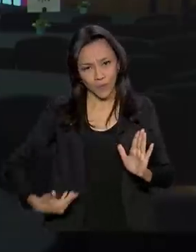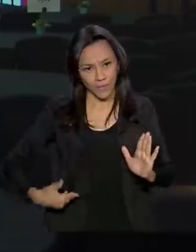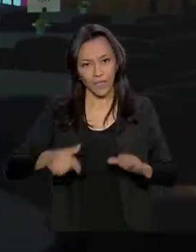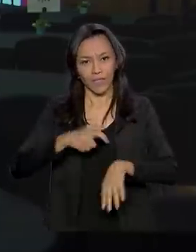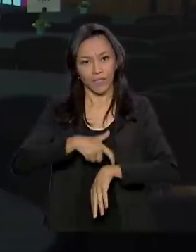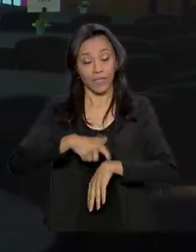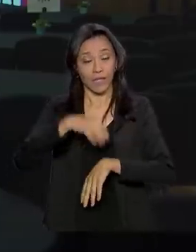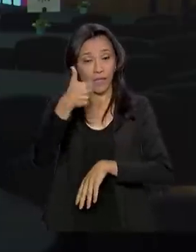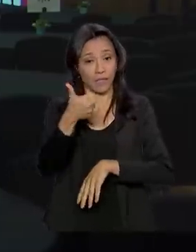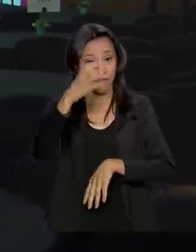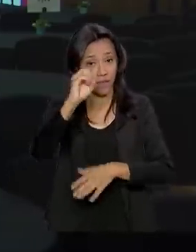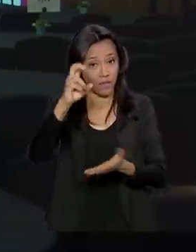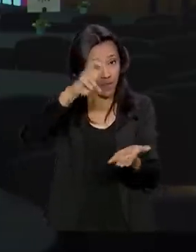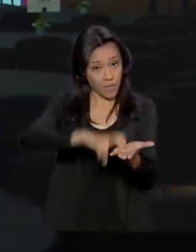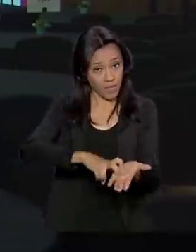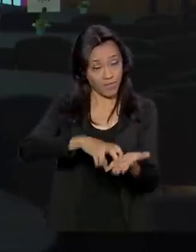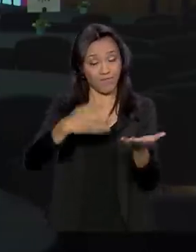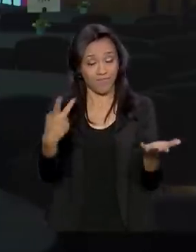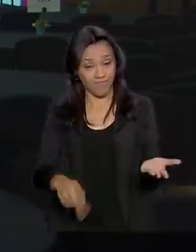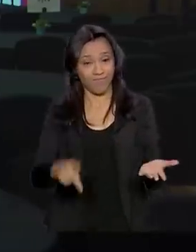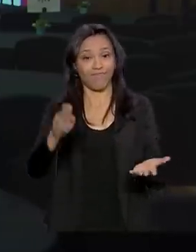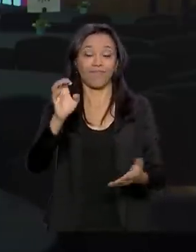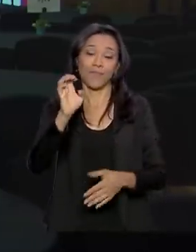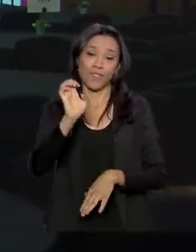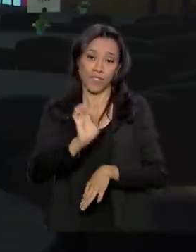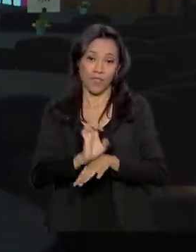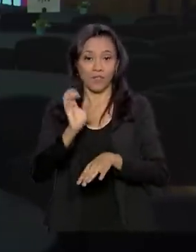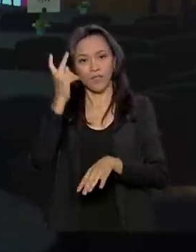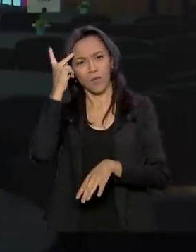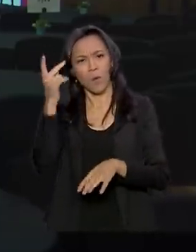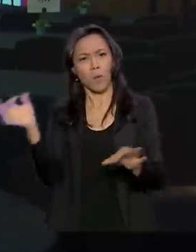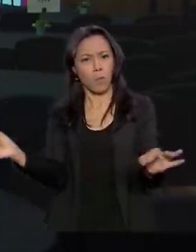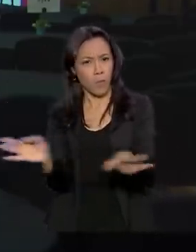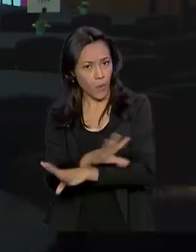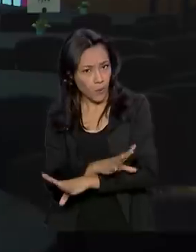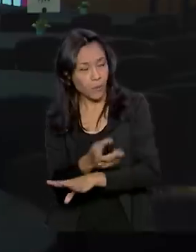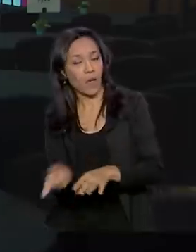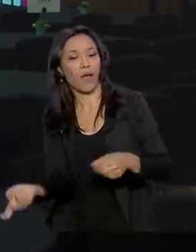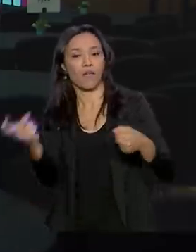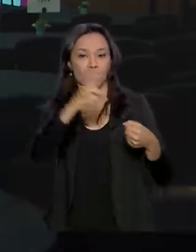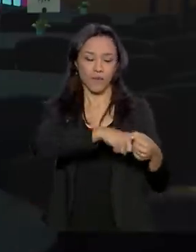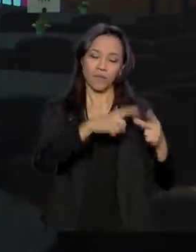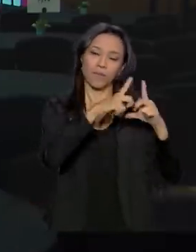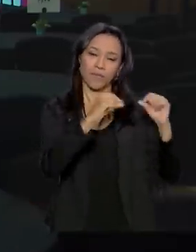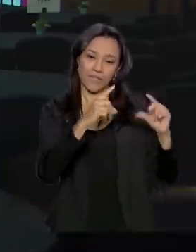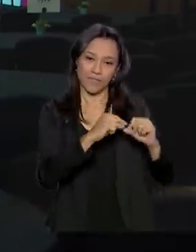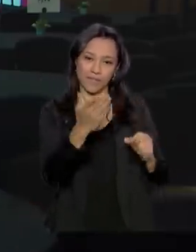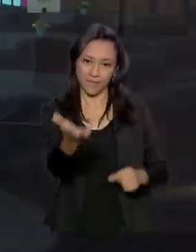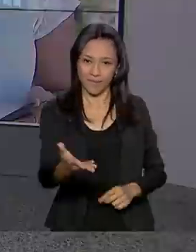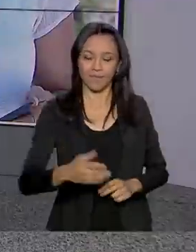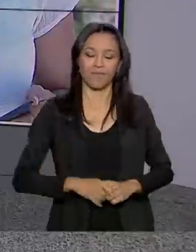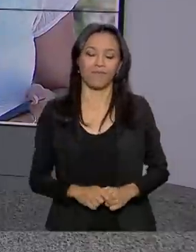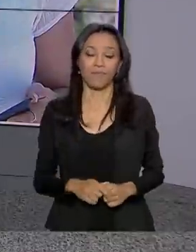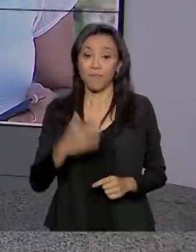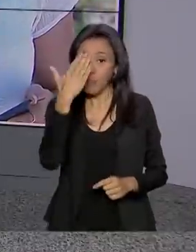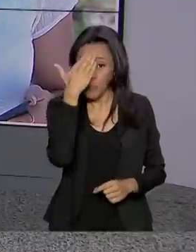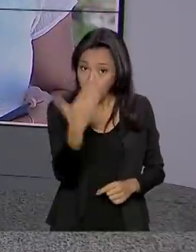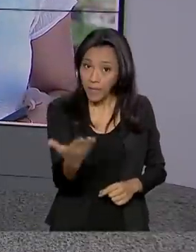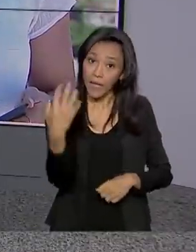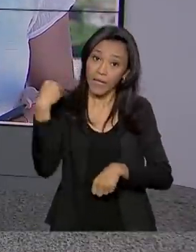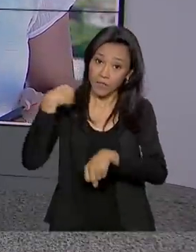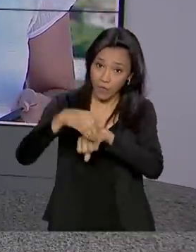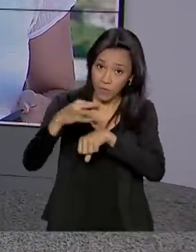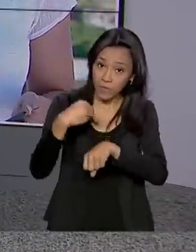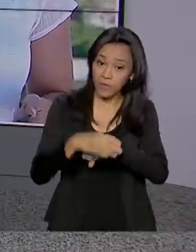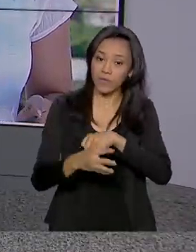10 horas da manhã. De São Paulo, o vice-presidente retorna diretamente à Brasília. Renata. Obrigada, Ricardo, pelas suas